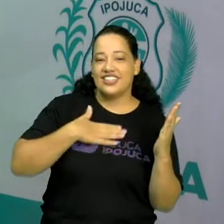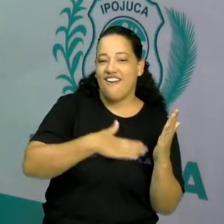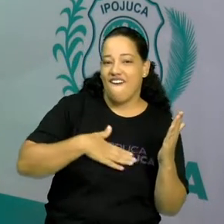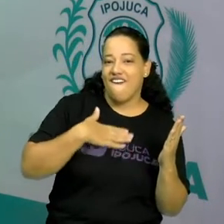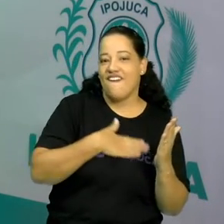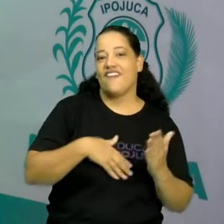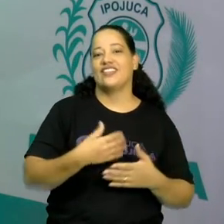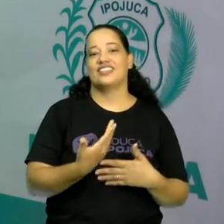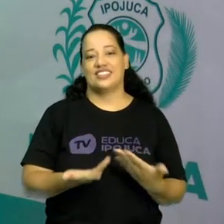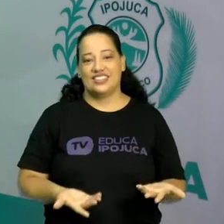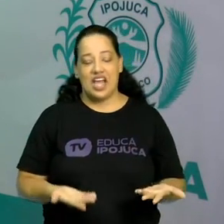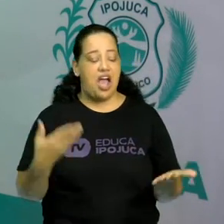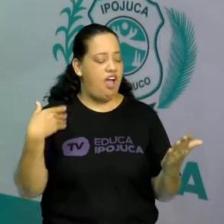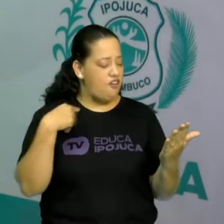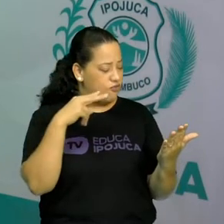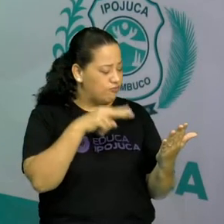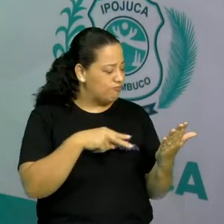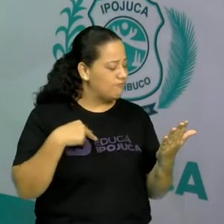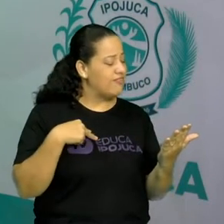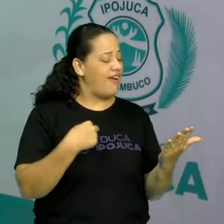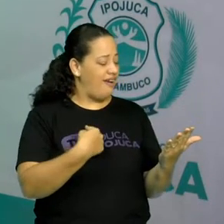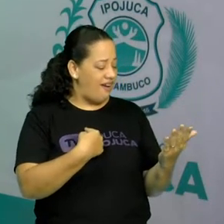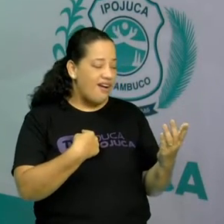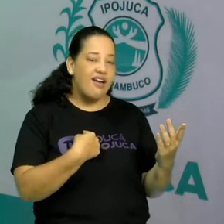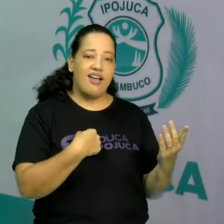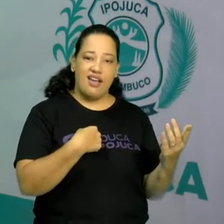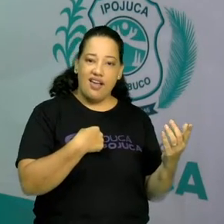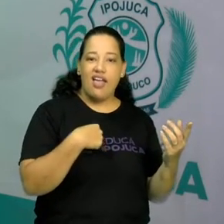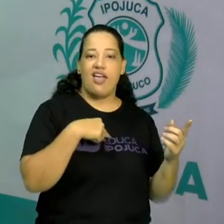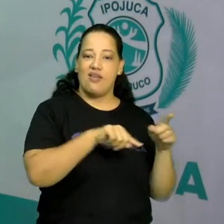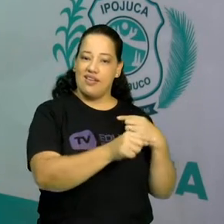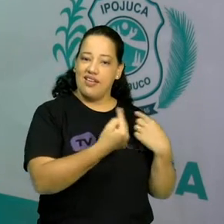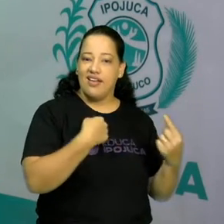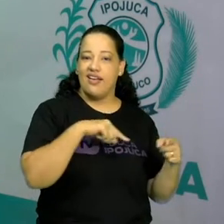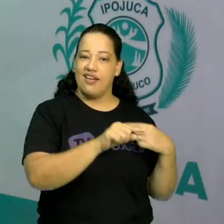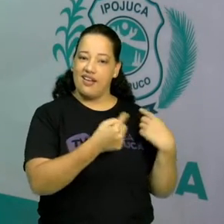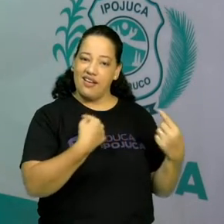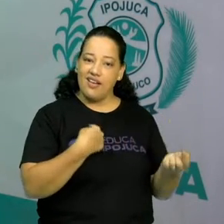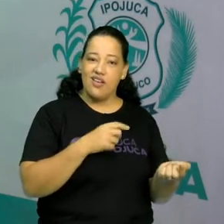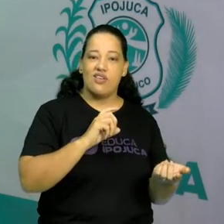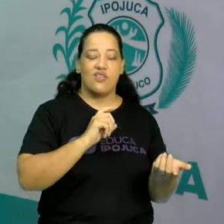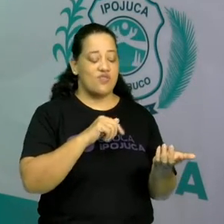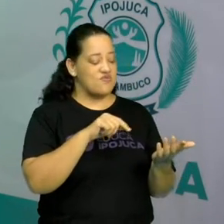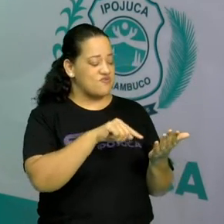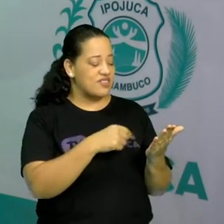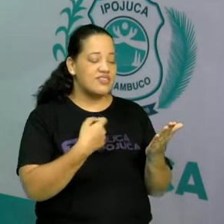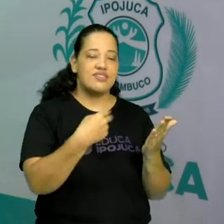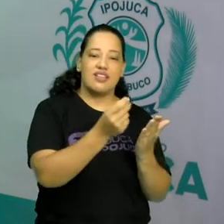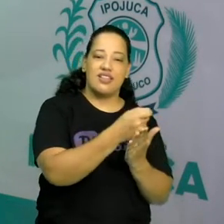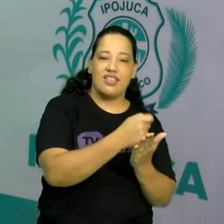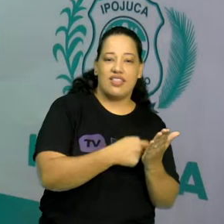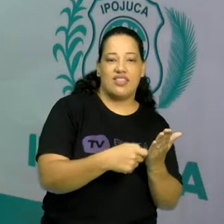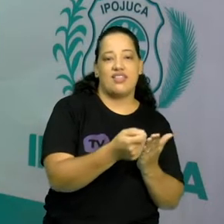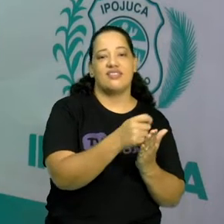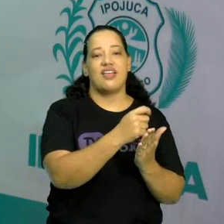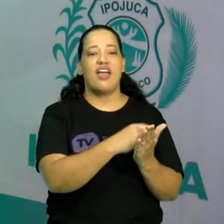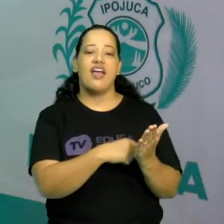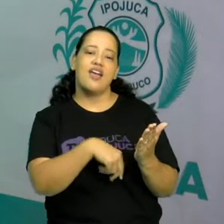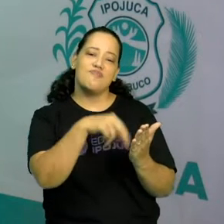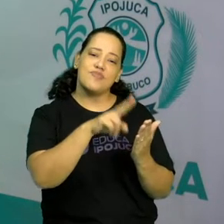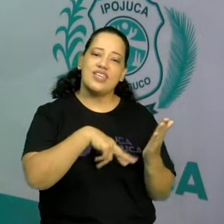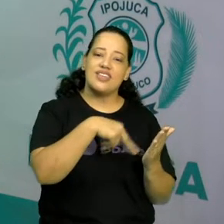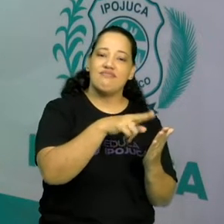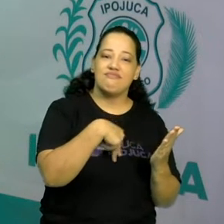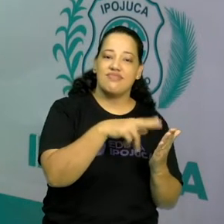Participa também porque às vezes interage, pede que você faça algum rabisco, que você faça alguma pintura. Também é um tipo de